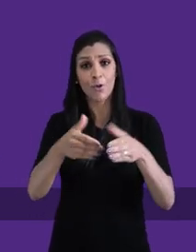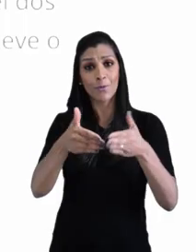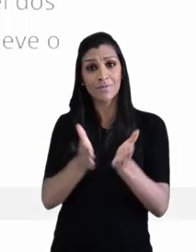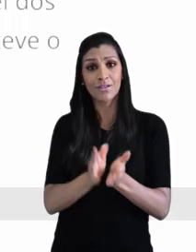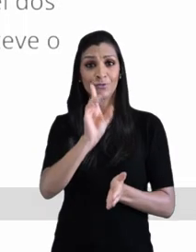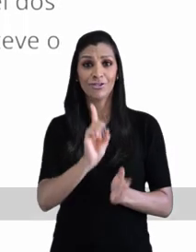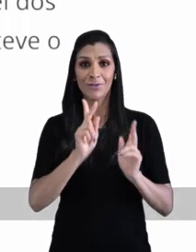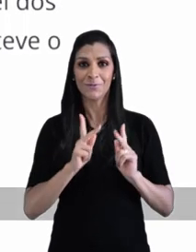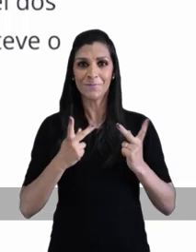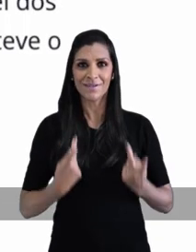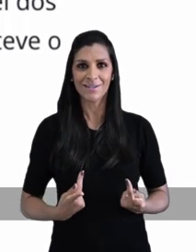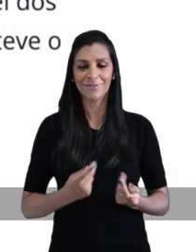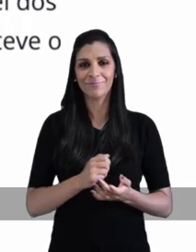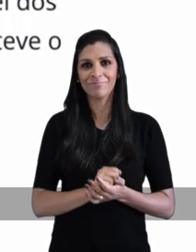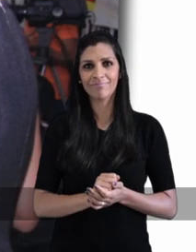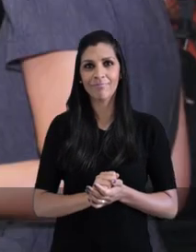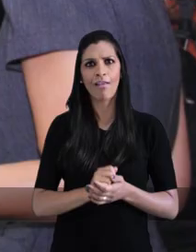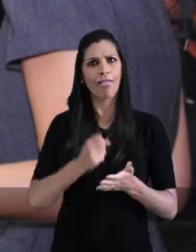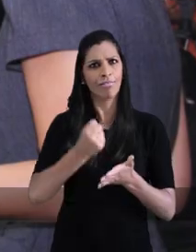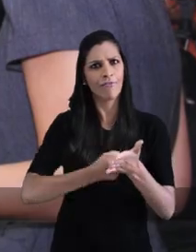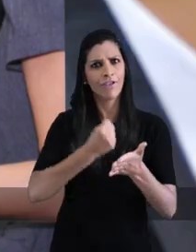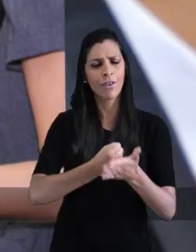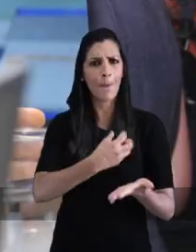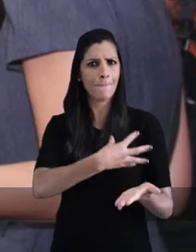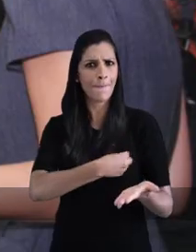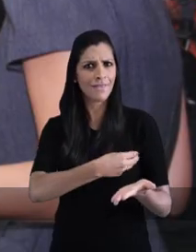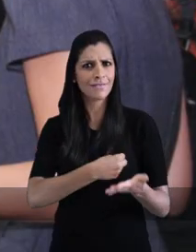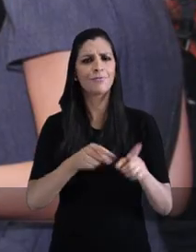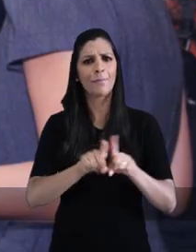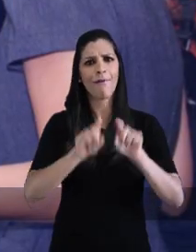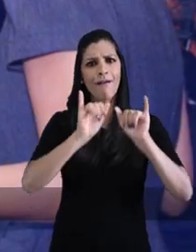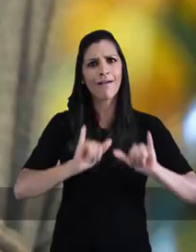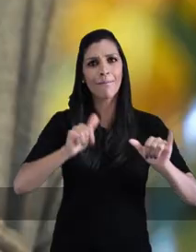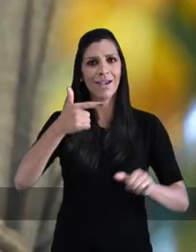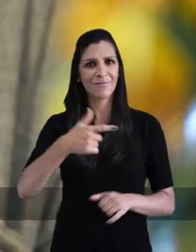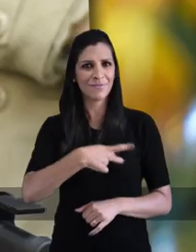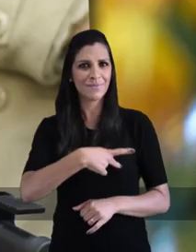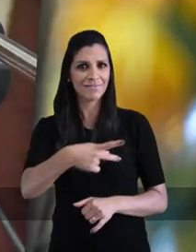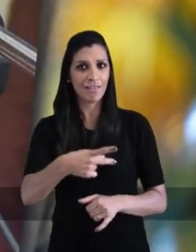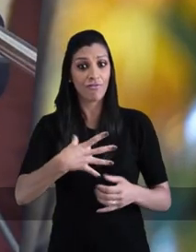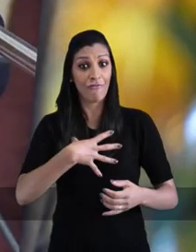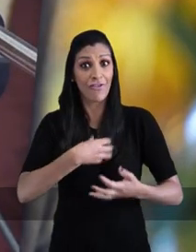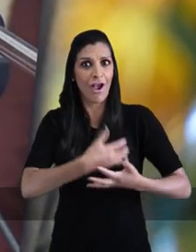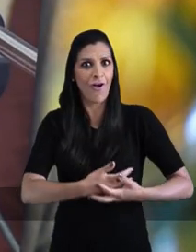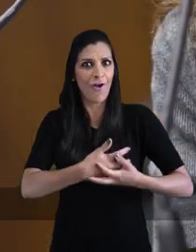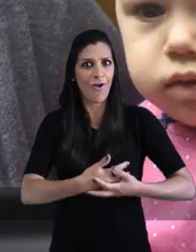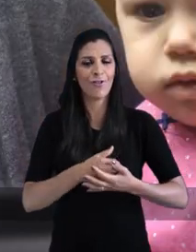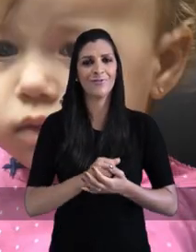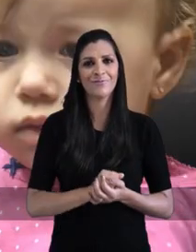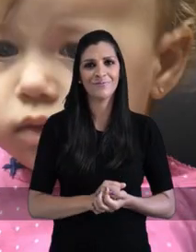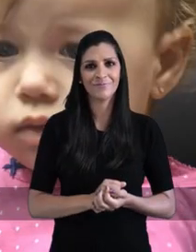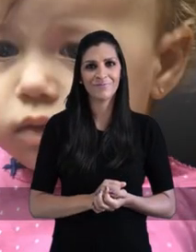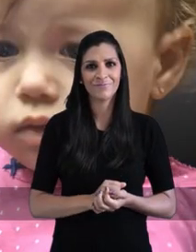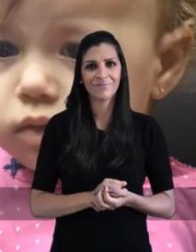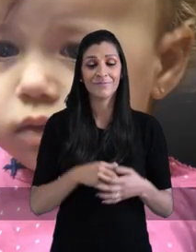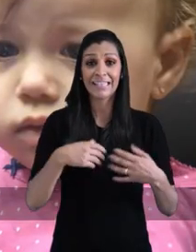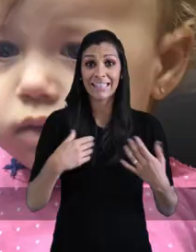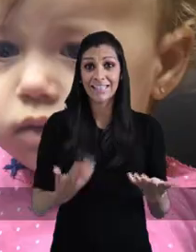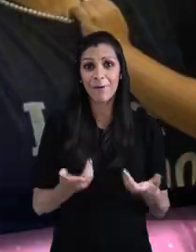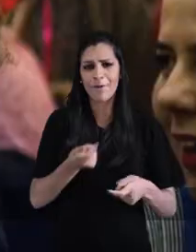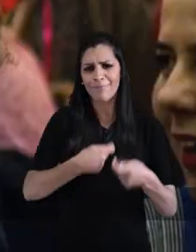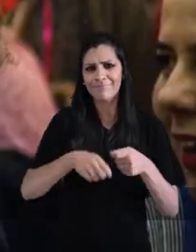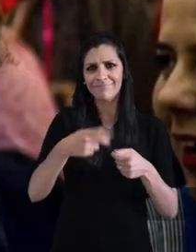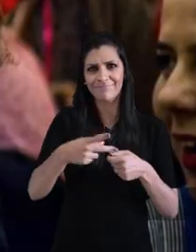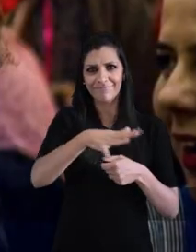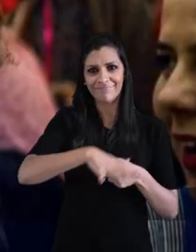parlamentar. Fez a lei dos estágios, presidiu a Comissão de Direitos Humanos. Defendeu a amamentação e fez campanha para a vice